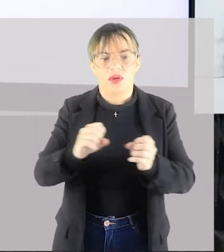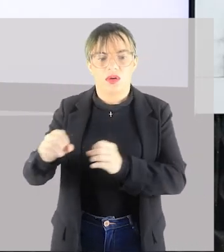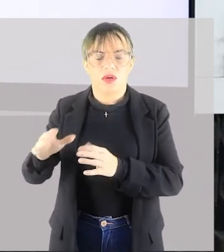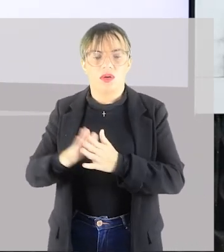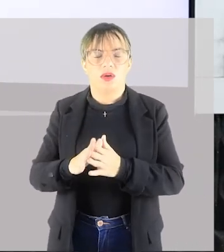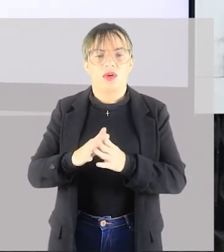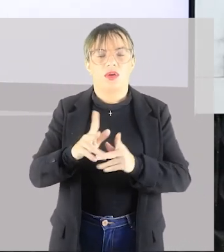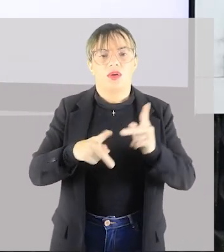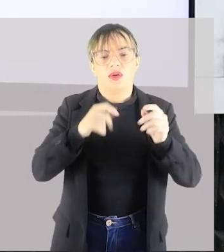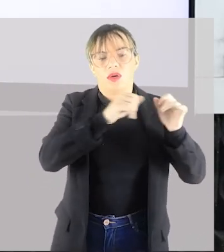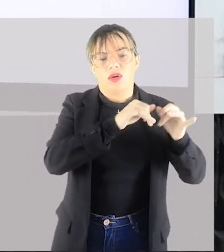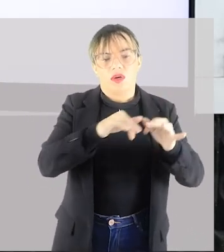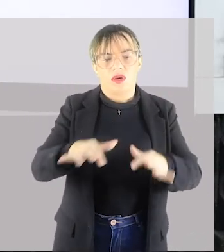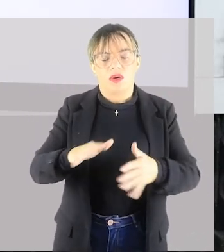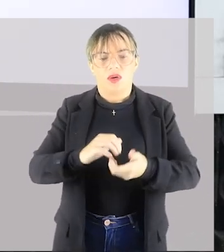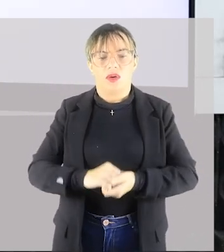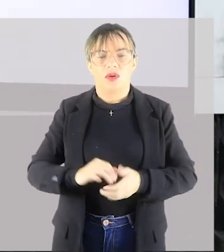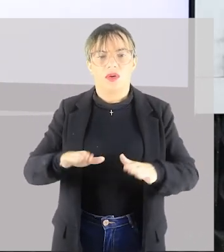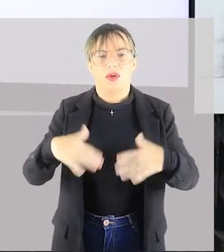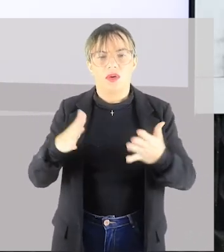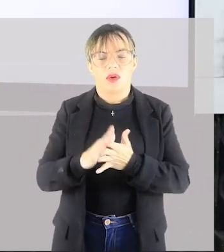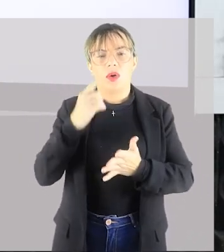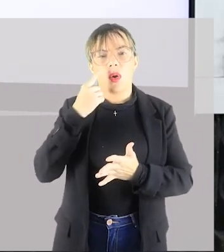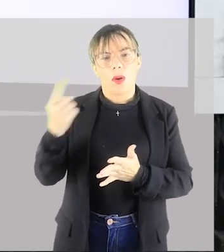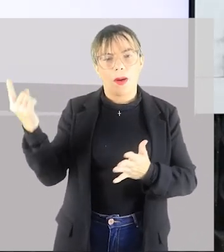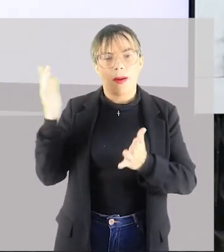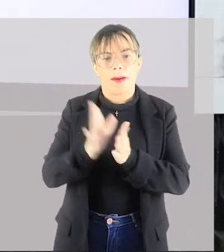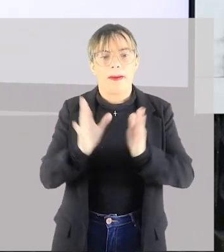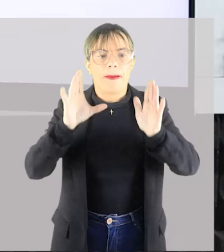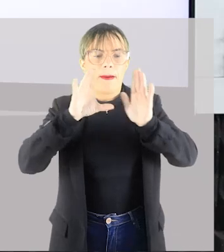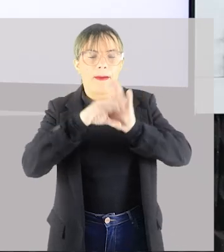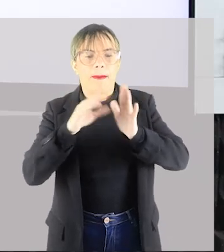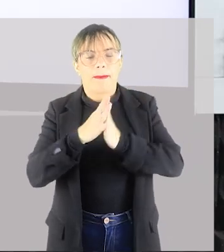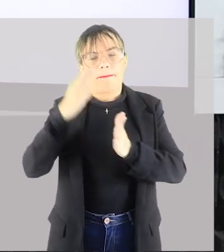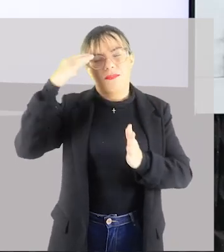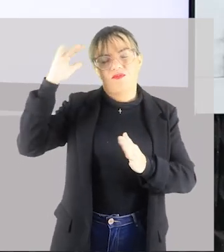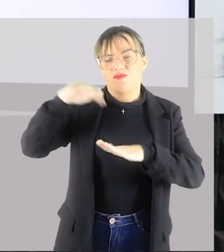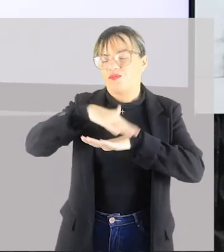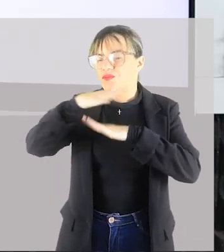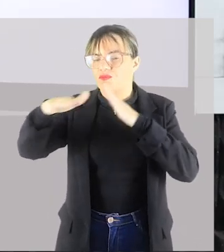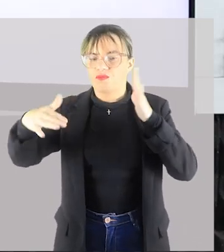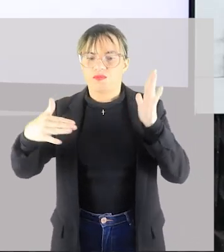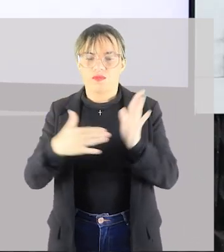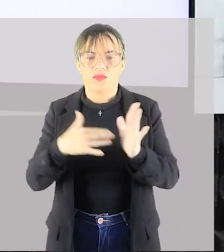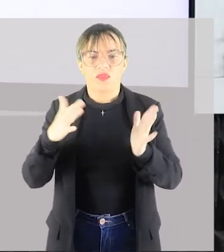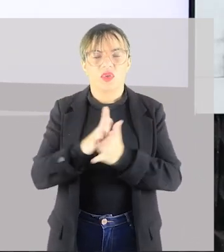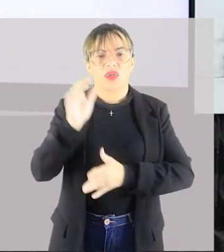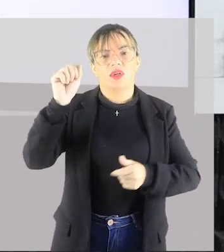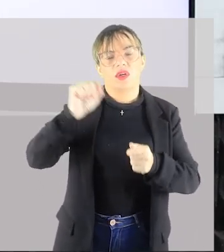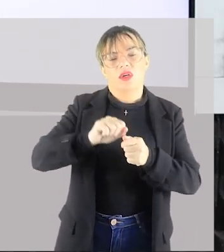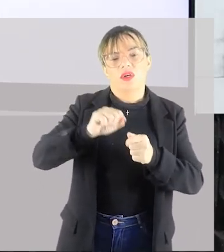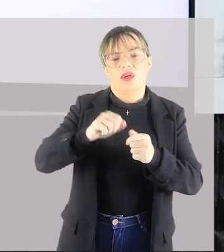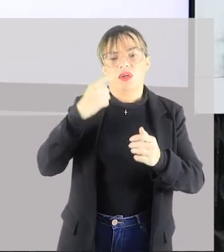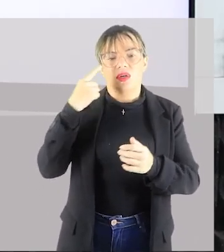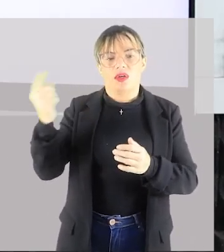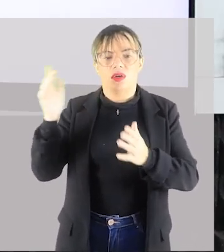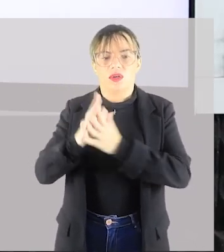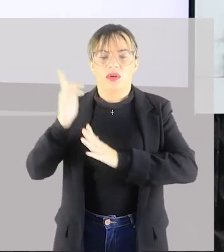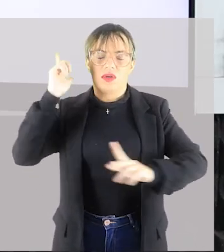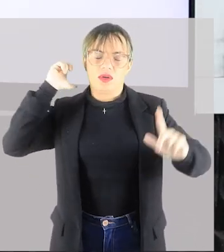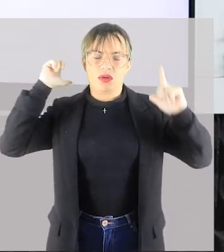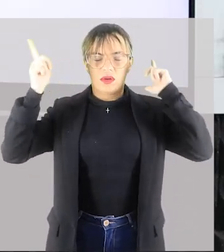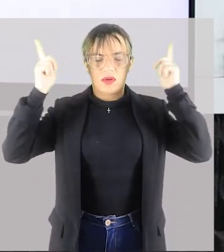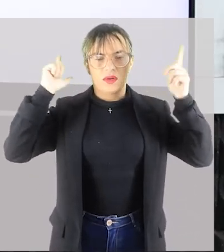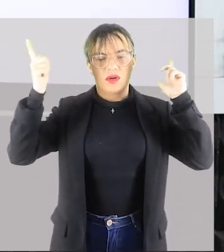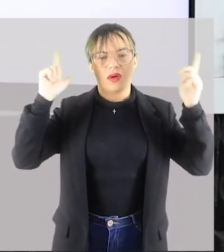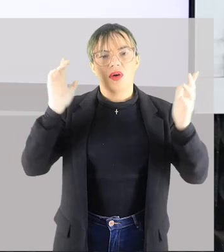reproduzidos em massa. Então, veja, a cultura de massa é tudo aquilo que é produzido apenas por entretenimento.